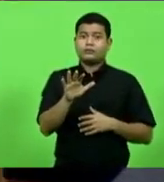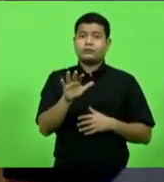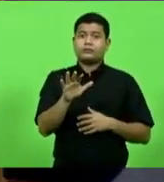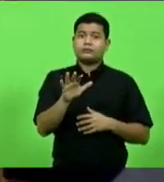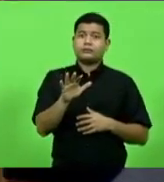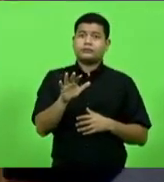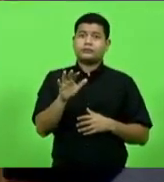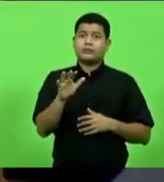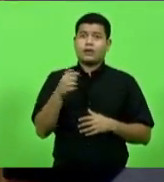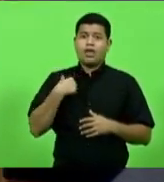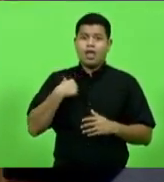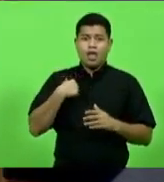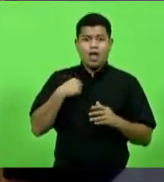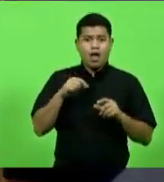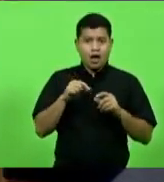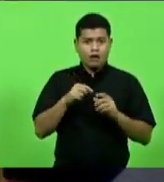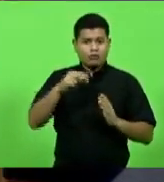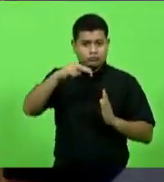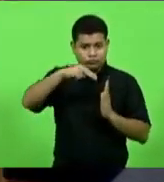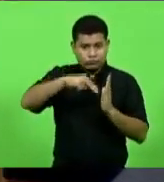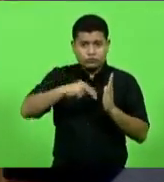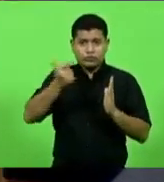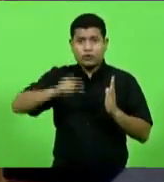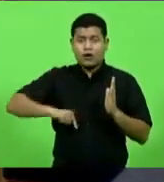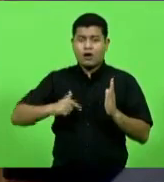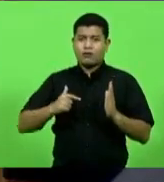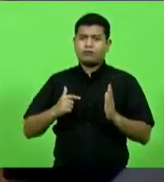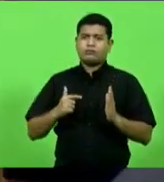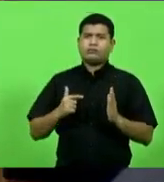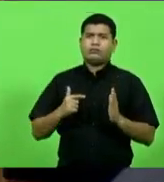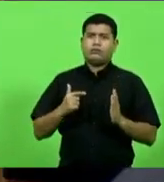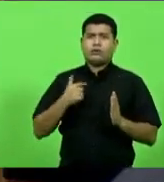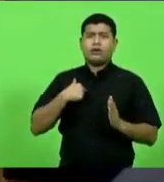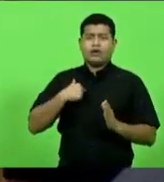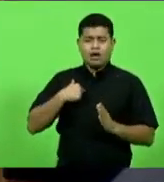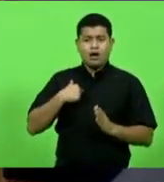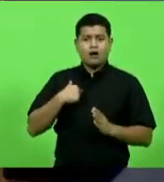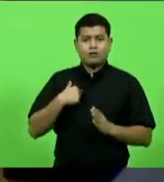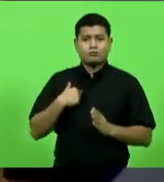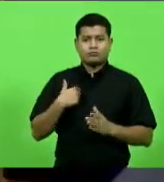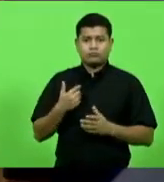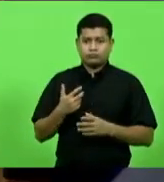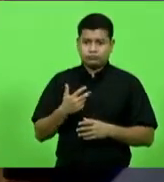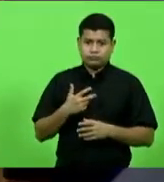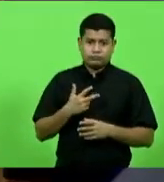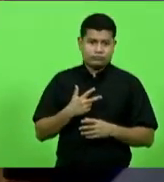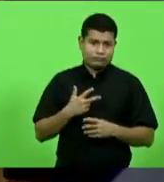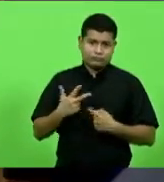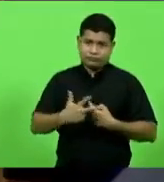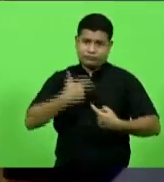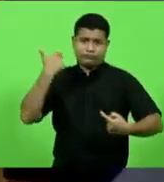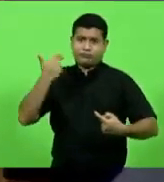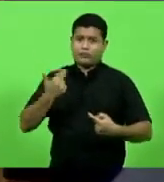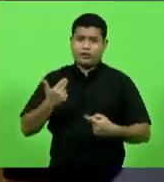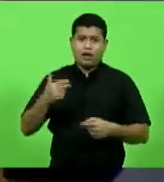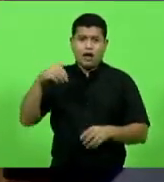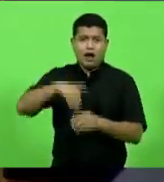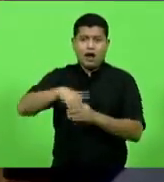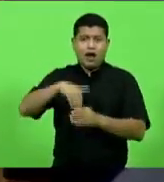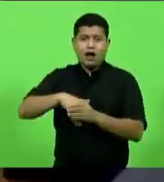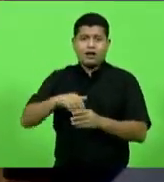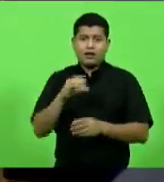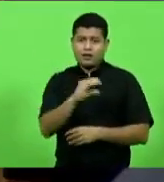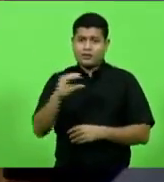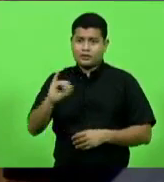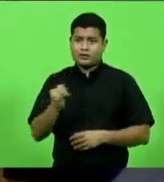quando eu li, eu me surpreendi, e eu fui voto vencido na CCJ, fui voto vencido no plenário, na verdade, no